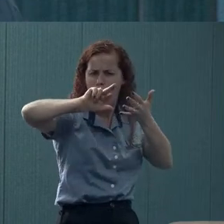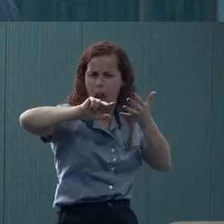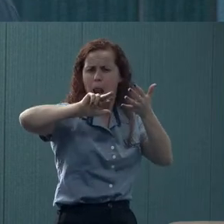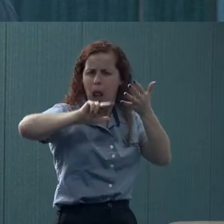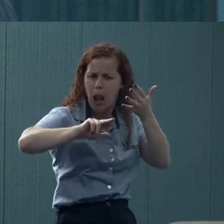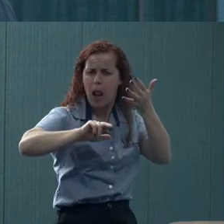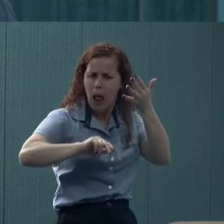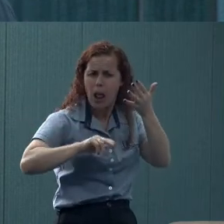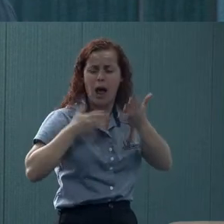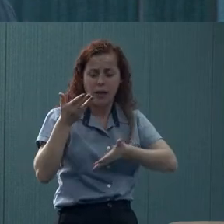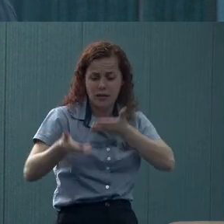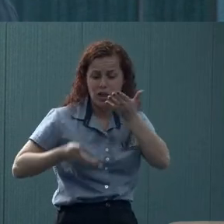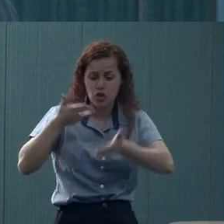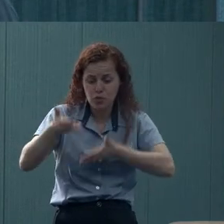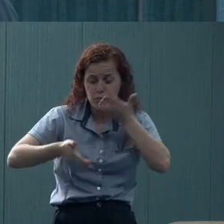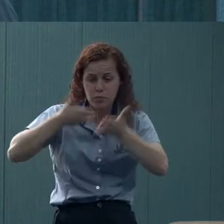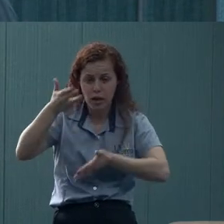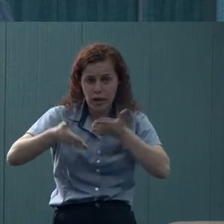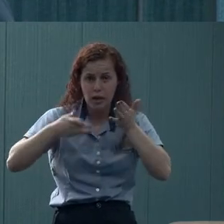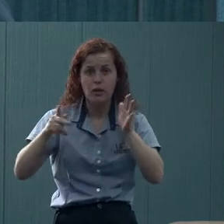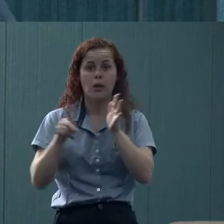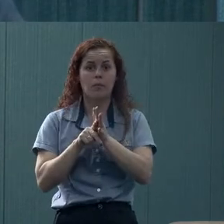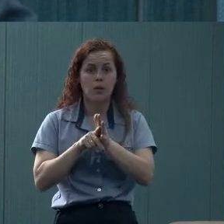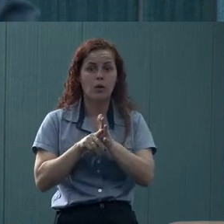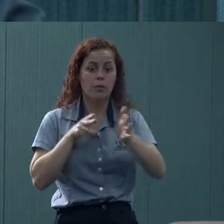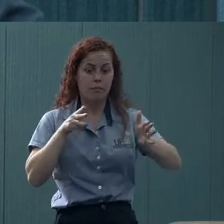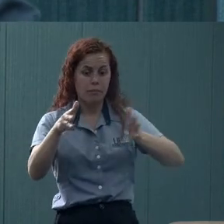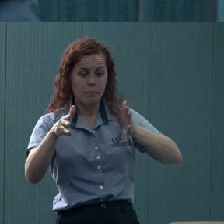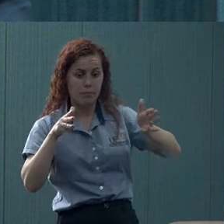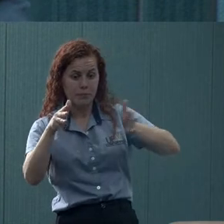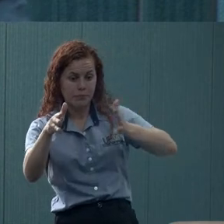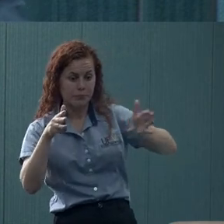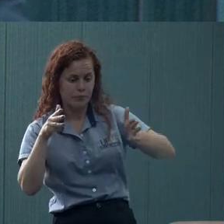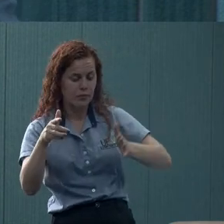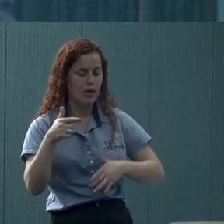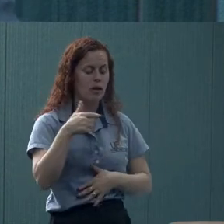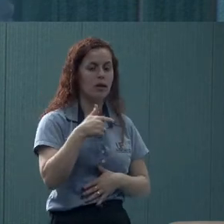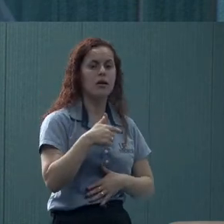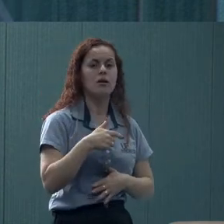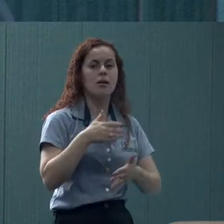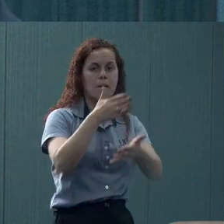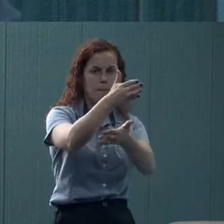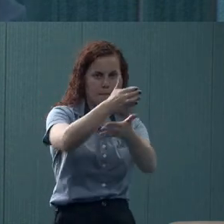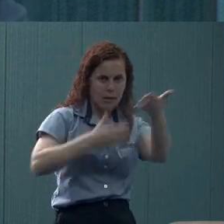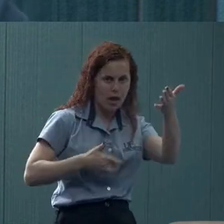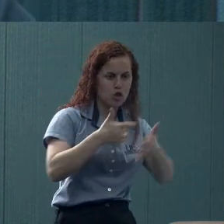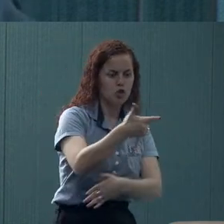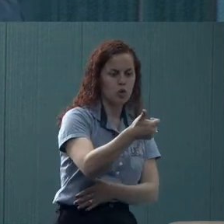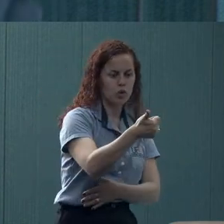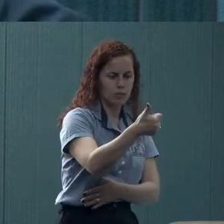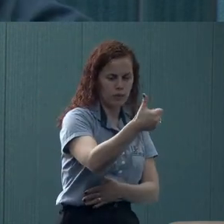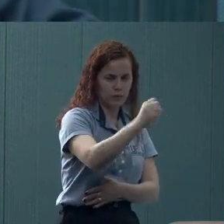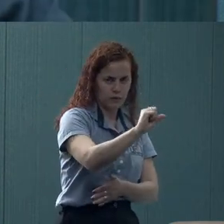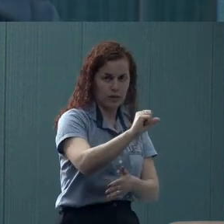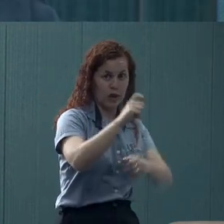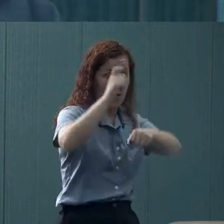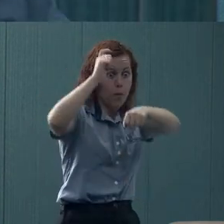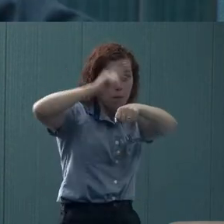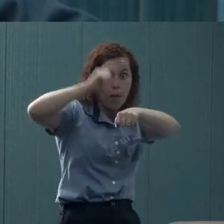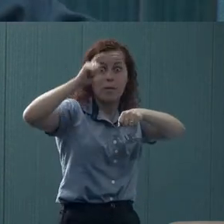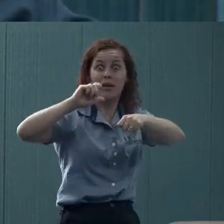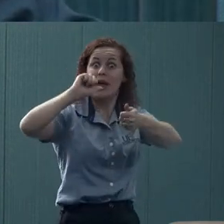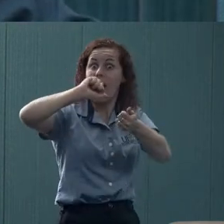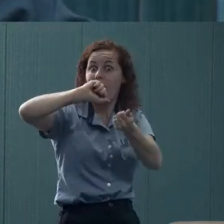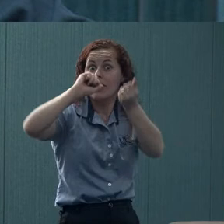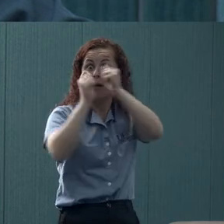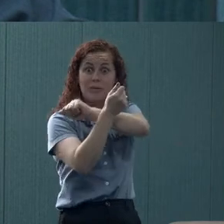atendimentos desde o meio de 2020. Teve um momento que a gente teve que